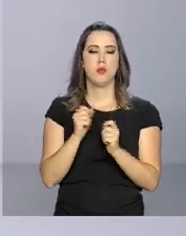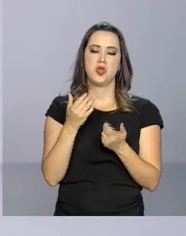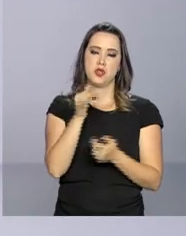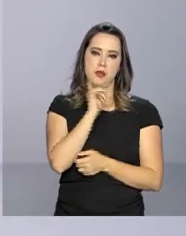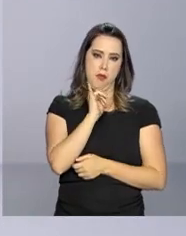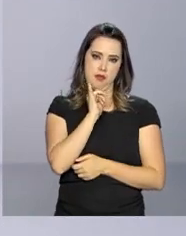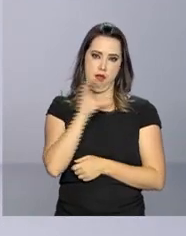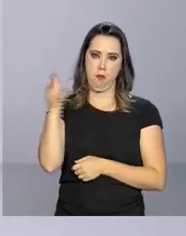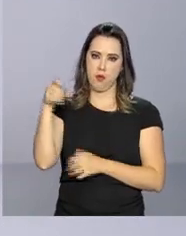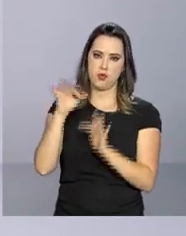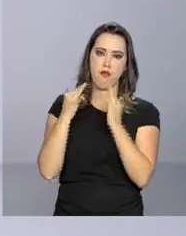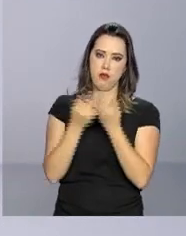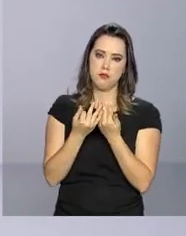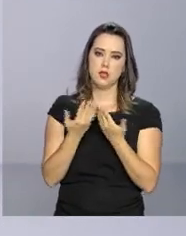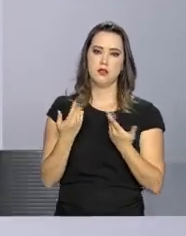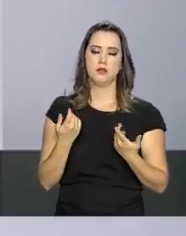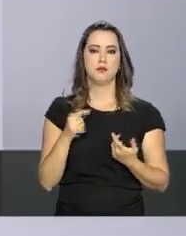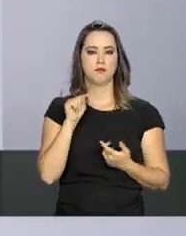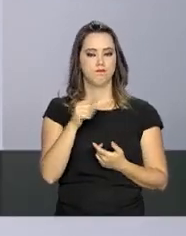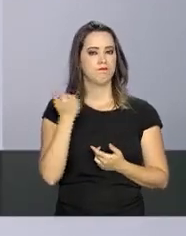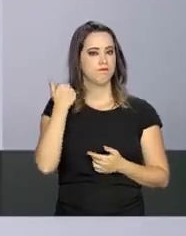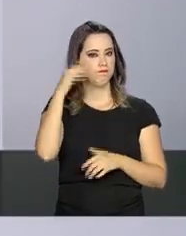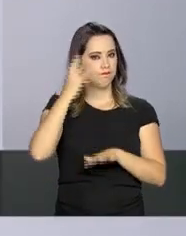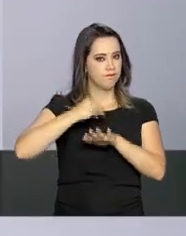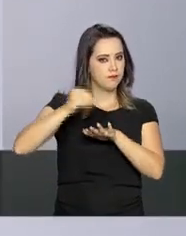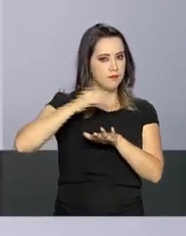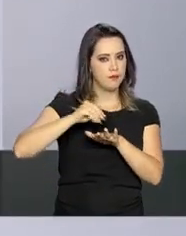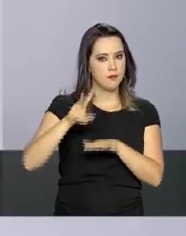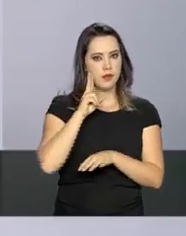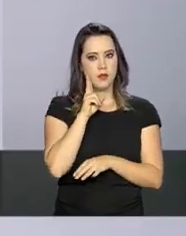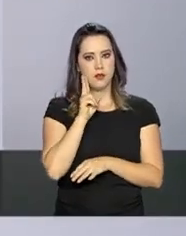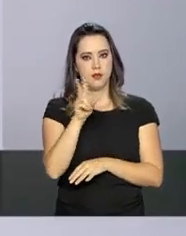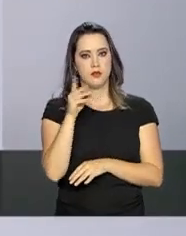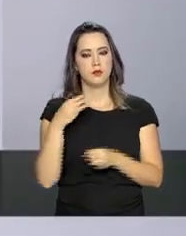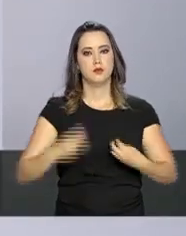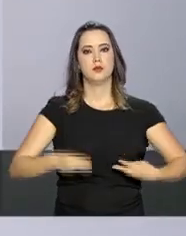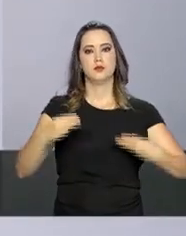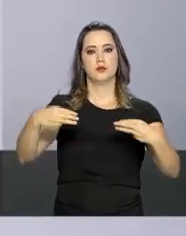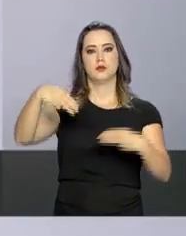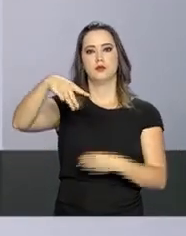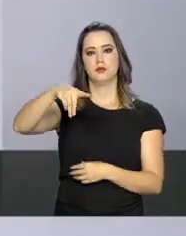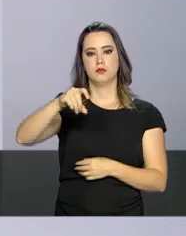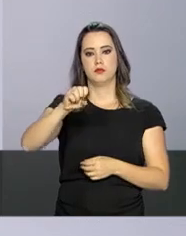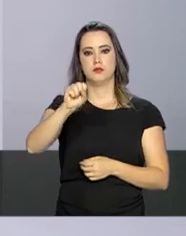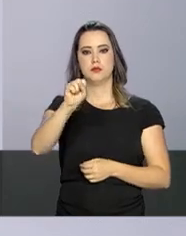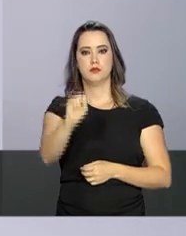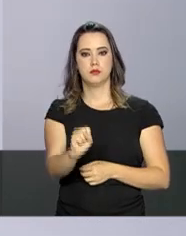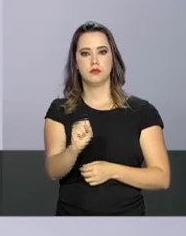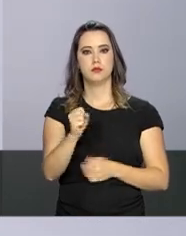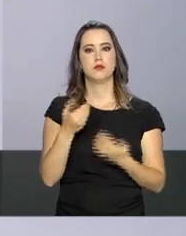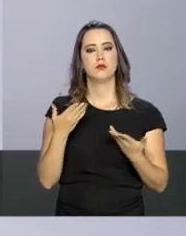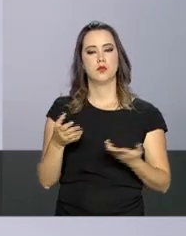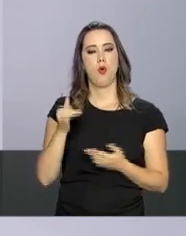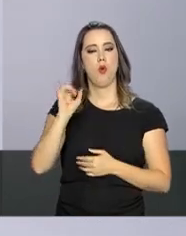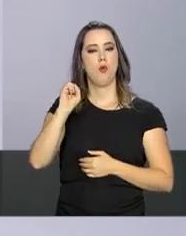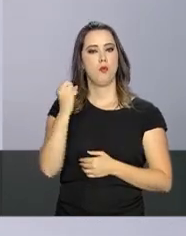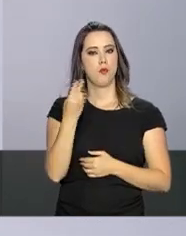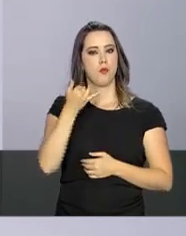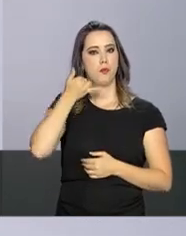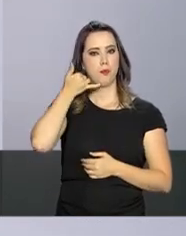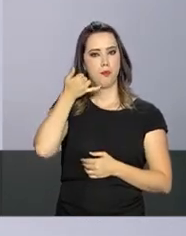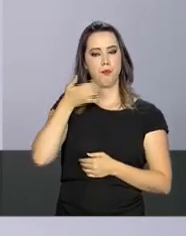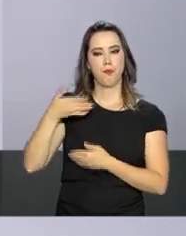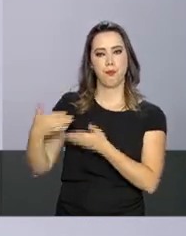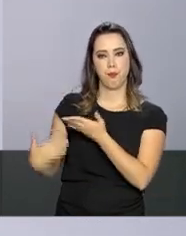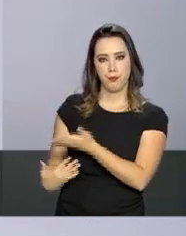Família. Mais informações sobre o atendimento dos Centros Pop na página do Ministério do Desenvolvimento Social e pela